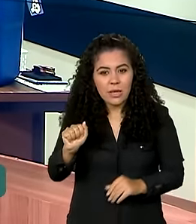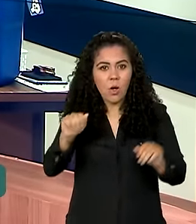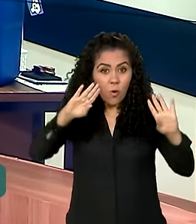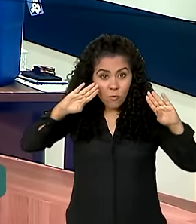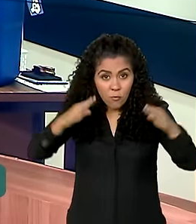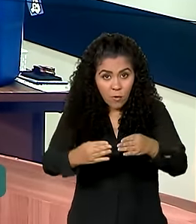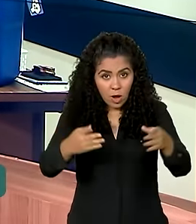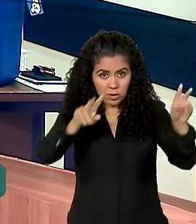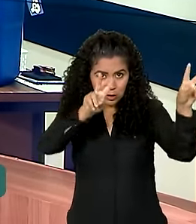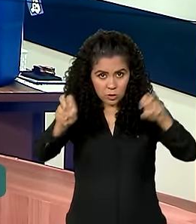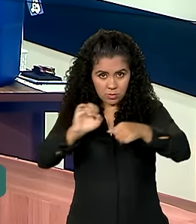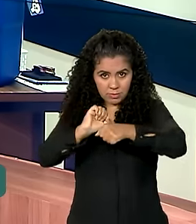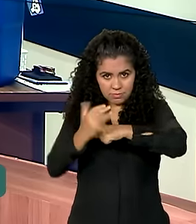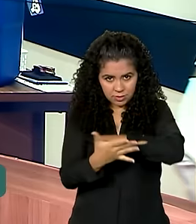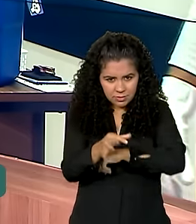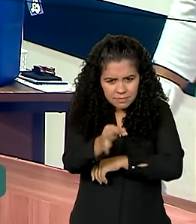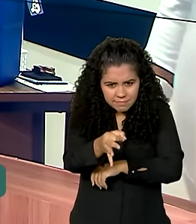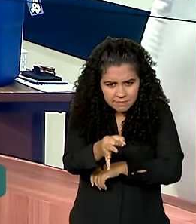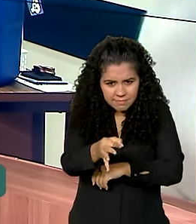-19, é isso?